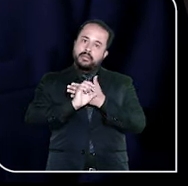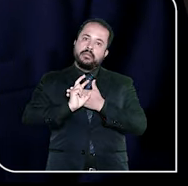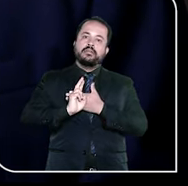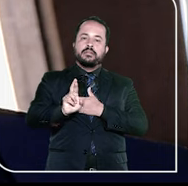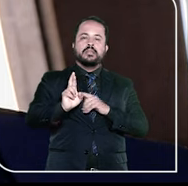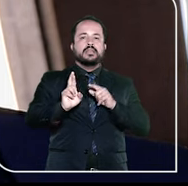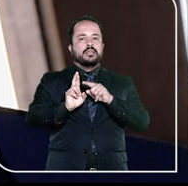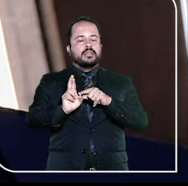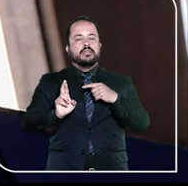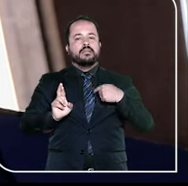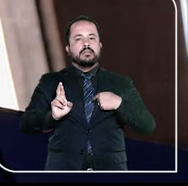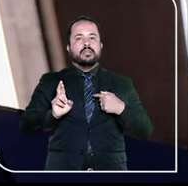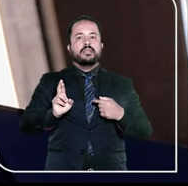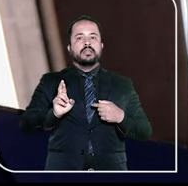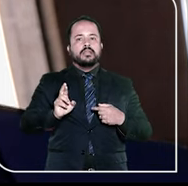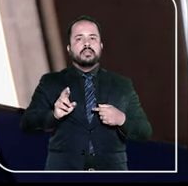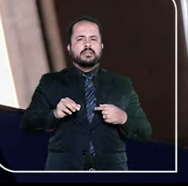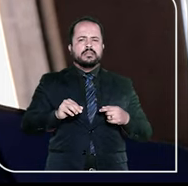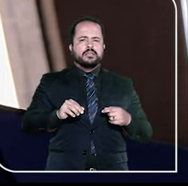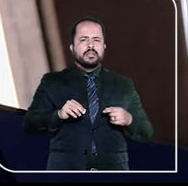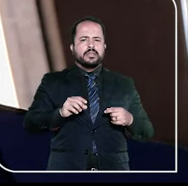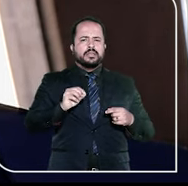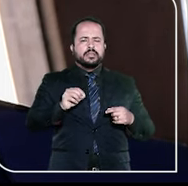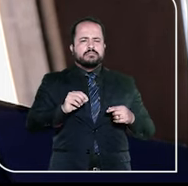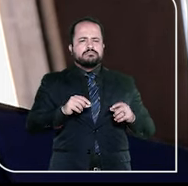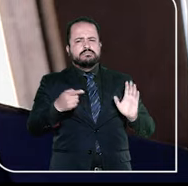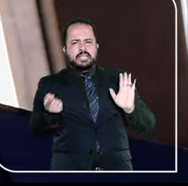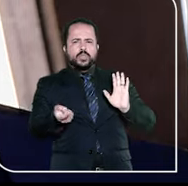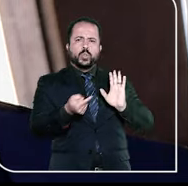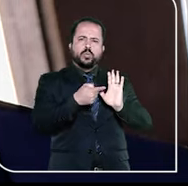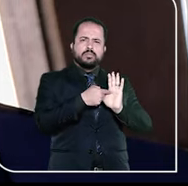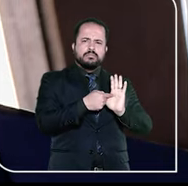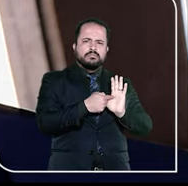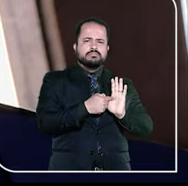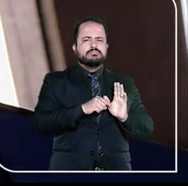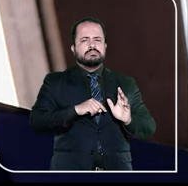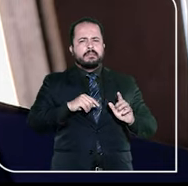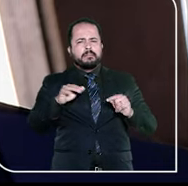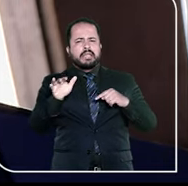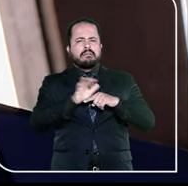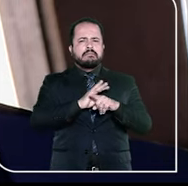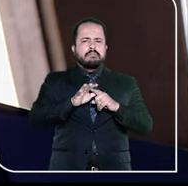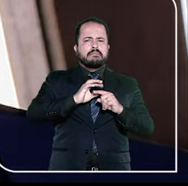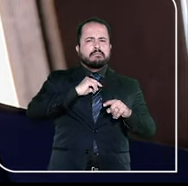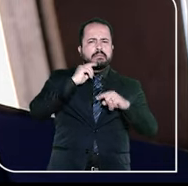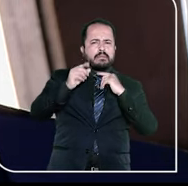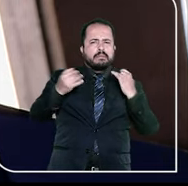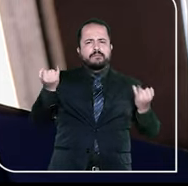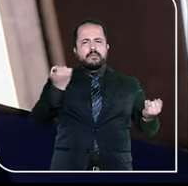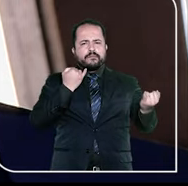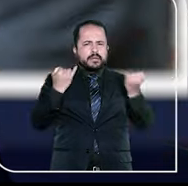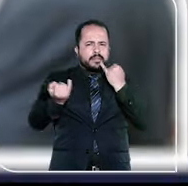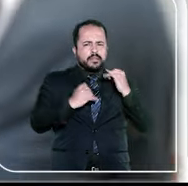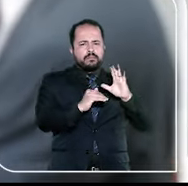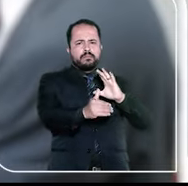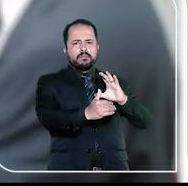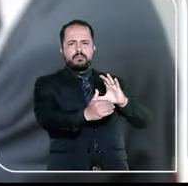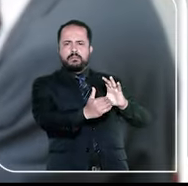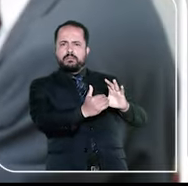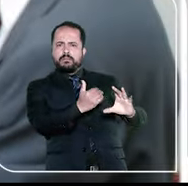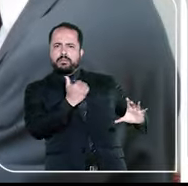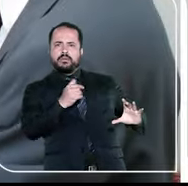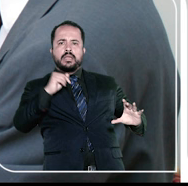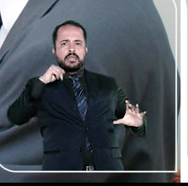ouvidoria. A ouvidoria recebia todo tipo de denúncia, de questionamento, de pedido de informação. As